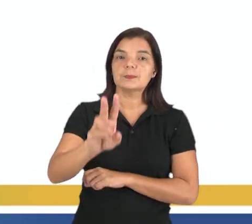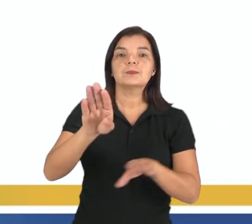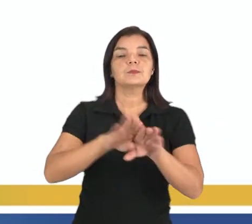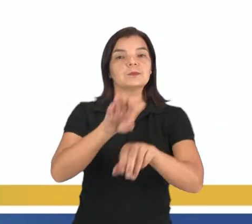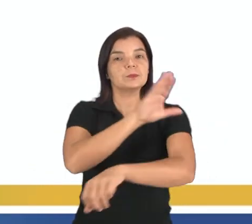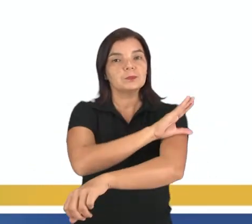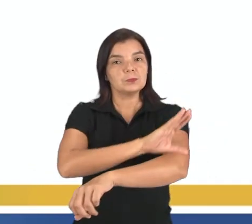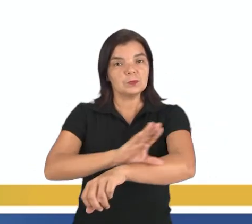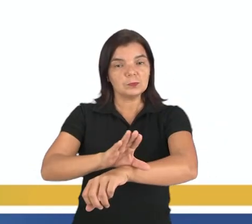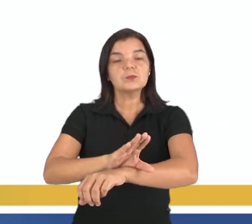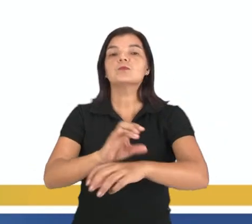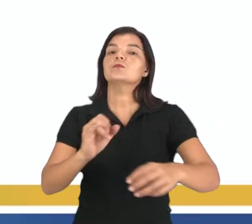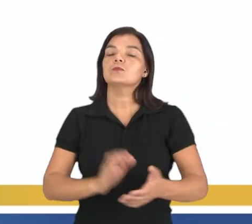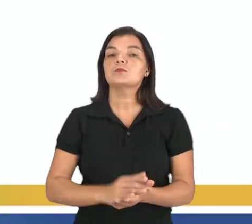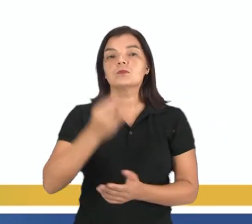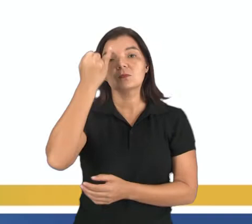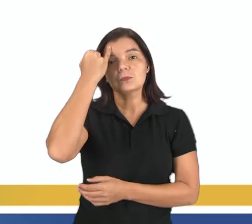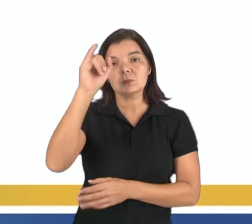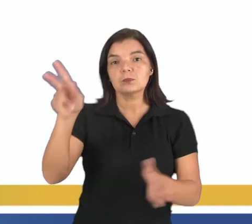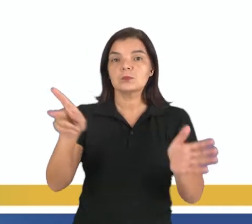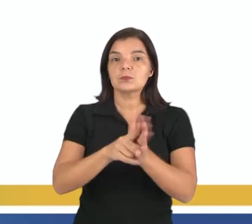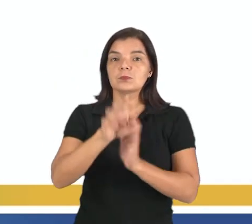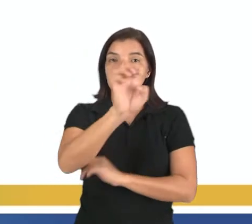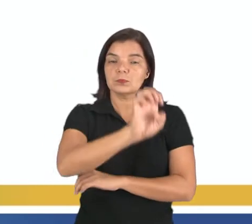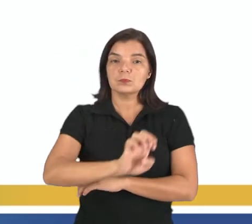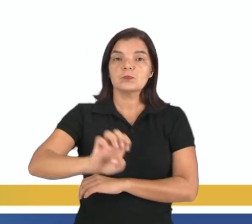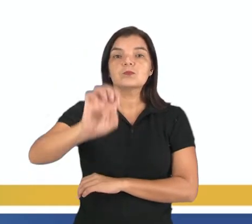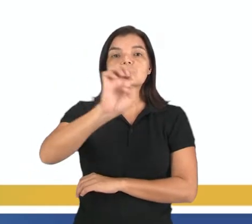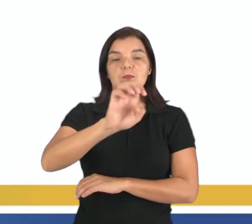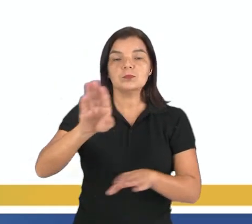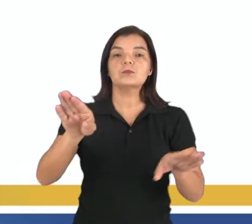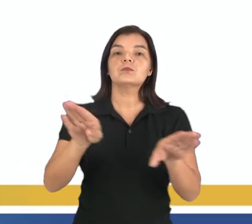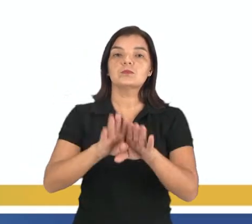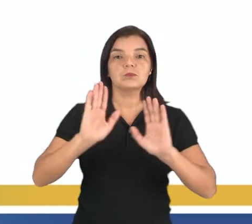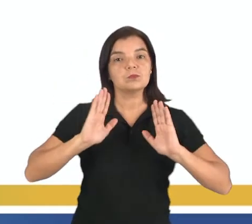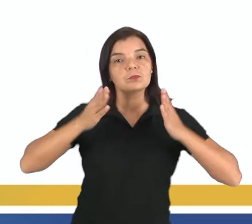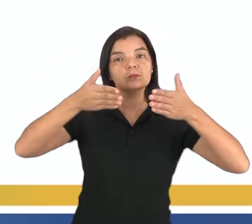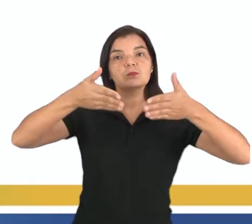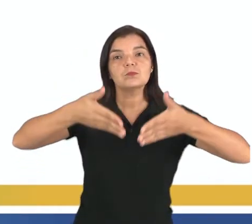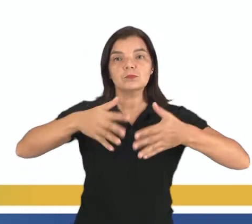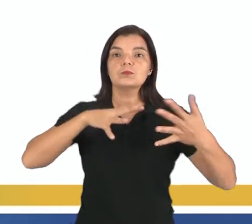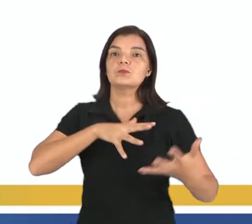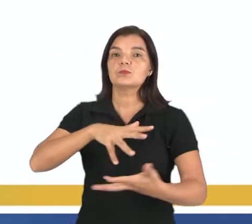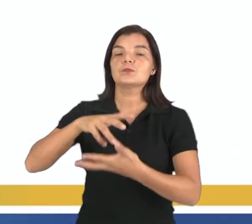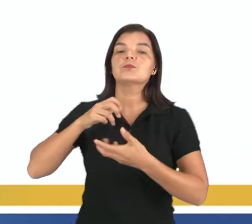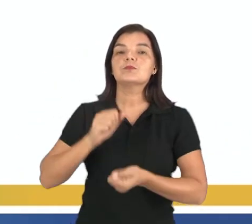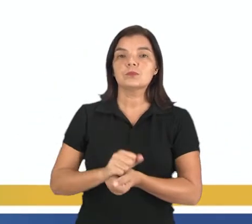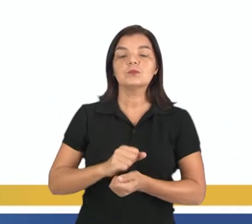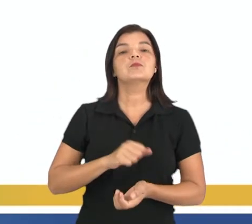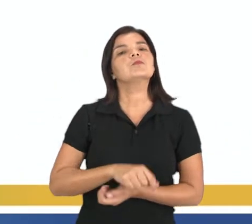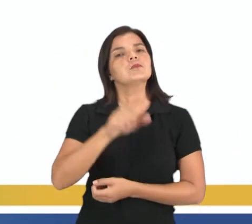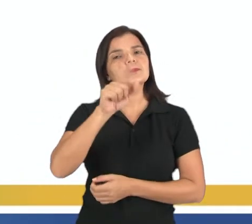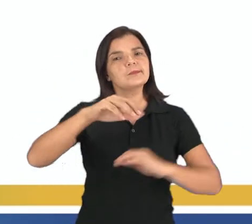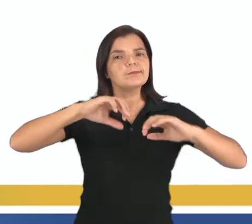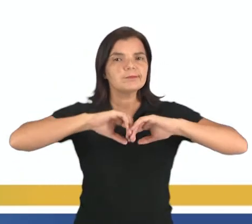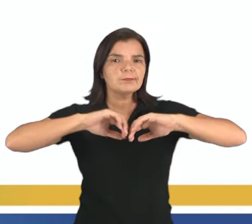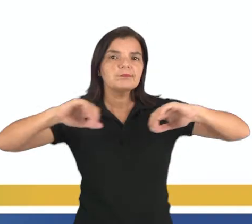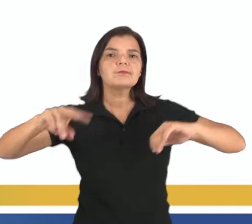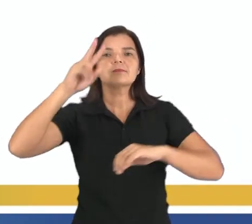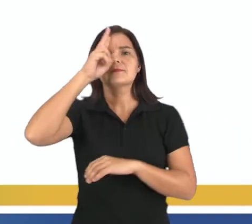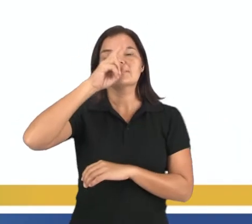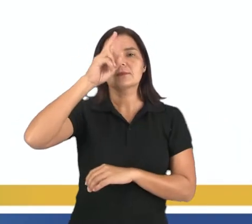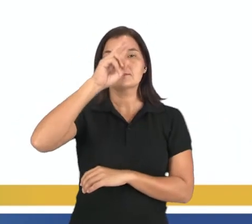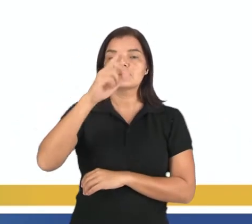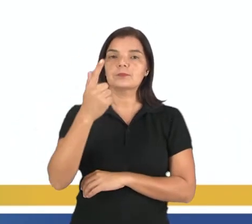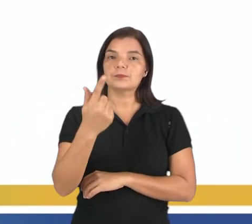a cultura, os ideais europeus, né? Aquela velha questão da Europa como centro do mundo. Então, essa divisão histórico